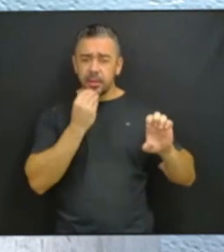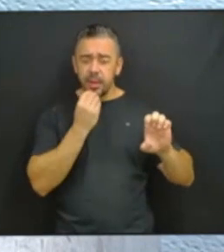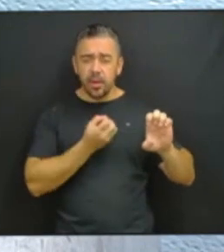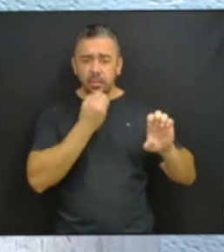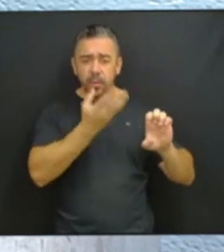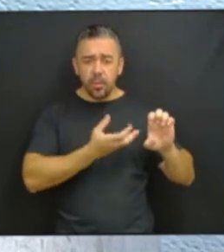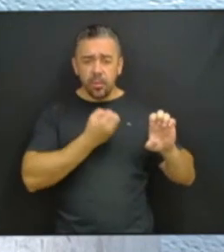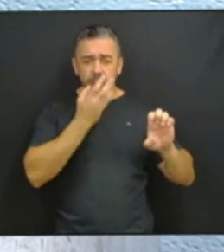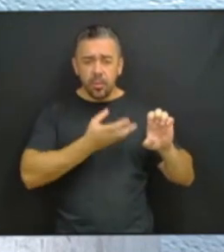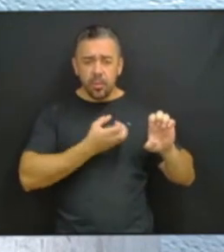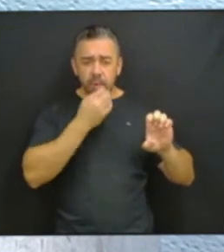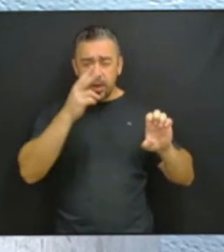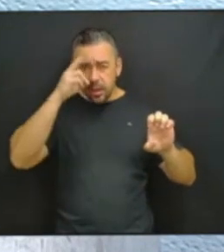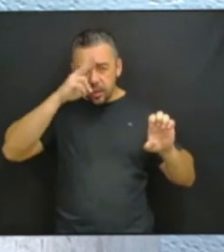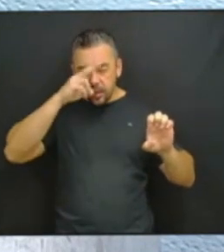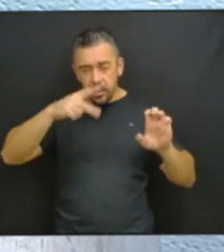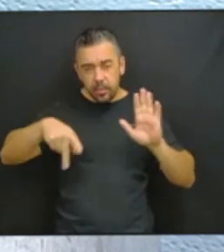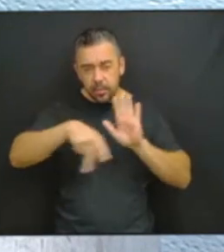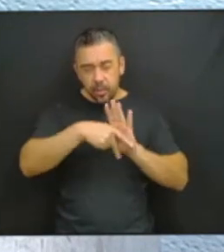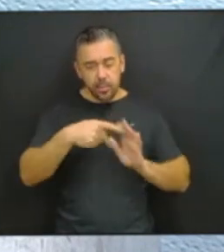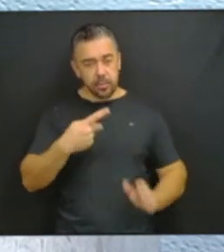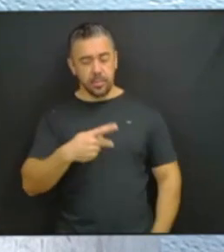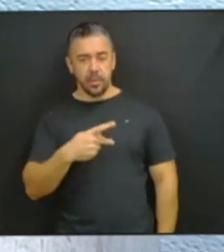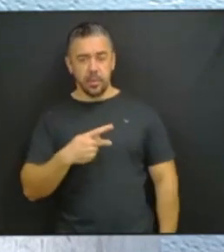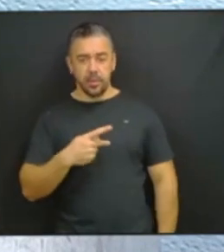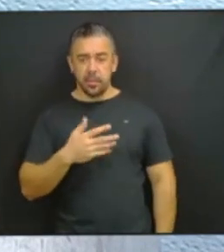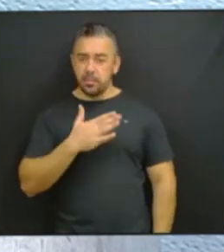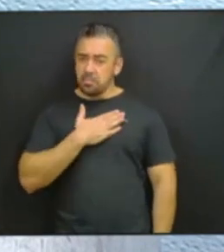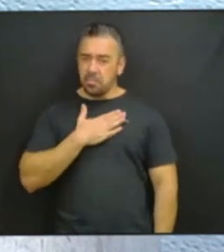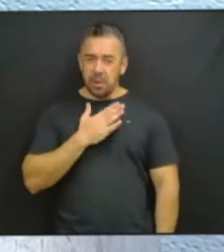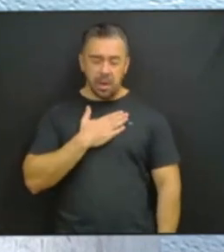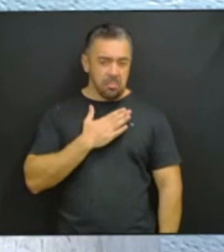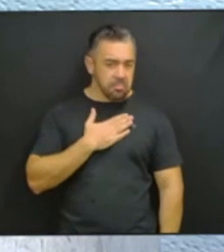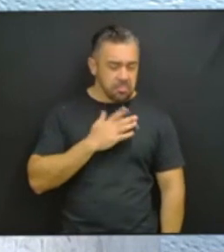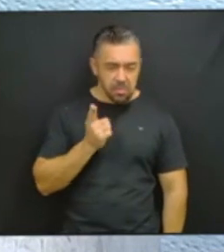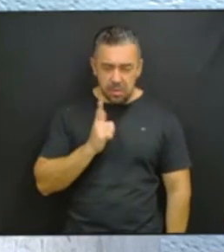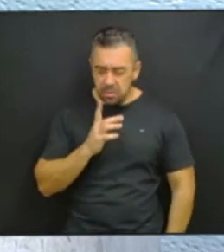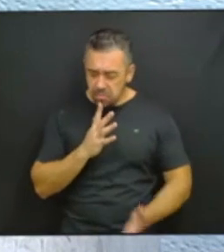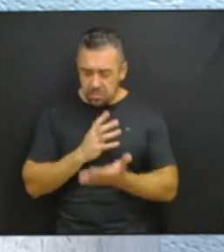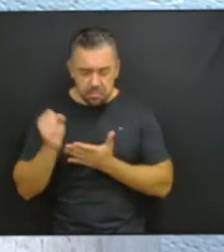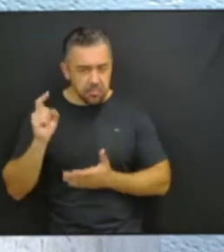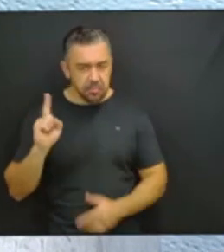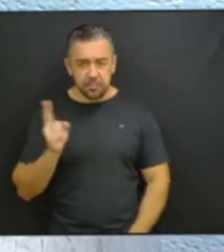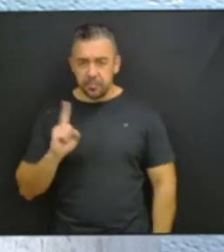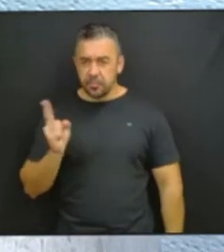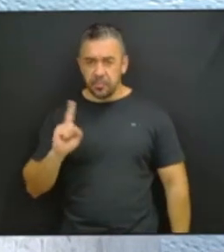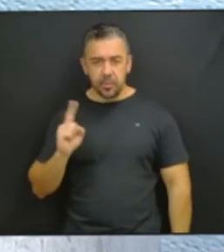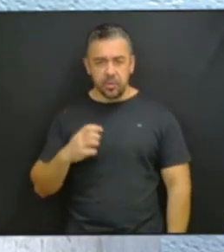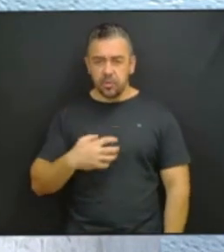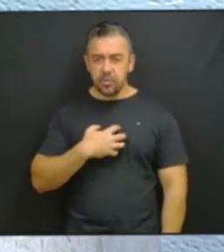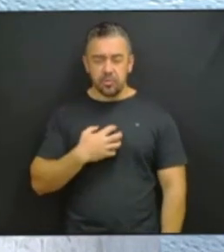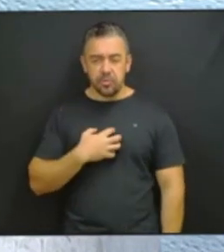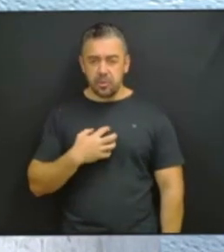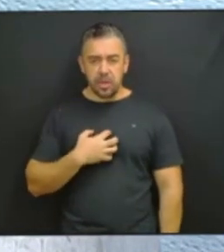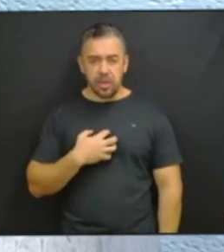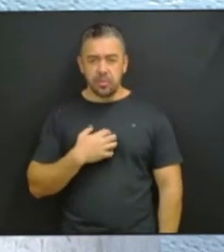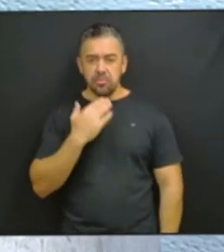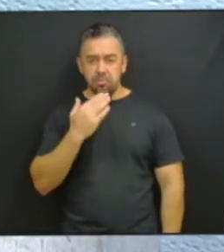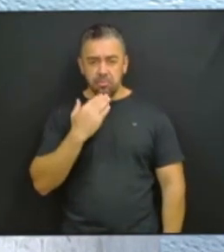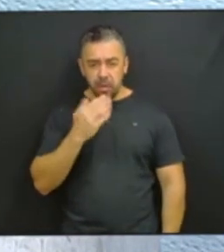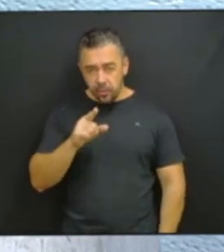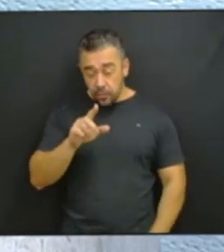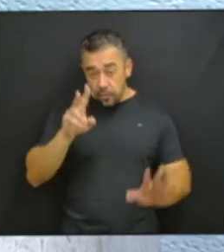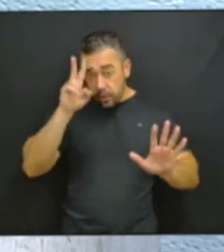por mim, não passará jamais de forma abatida. Vou